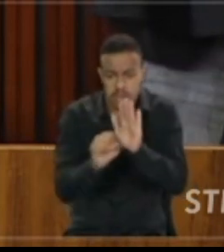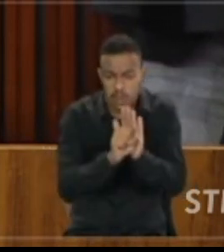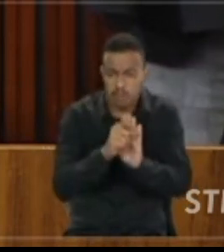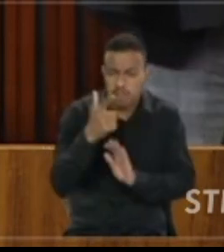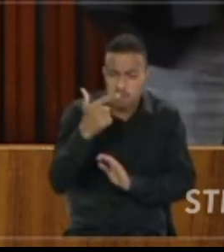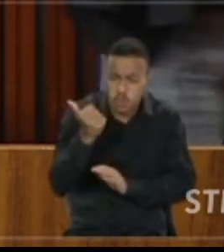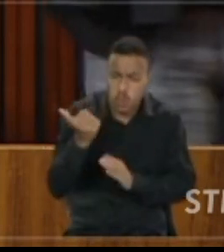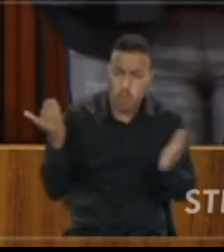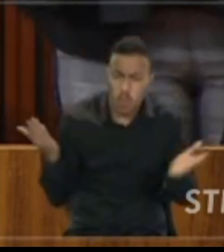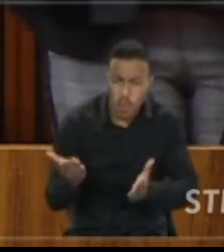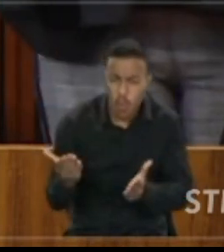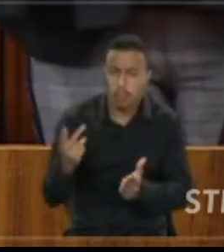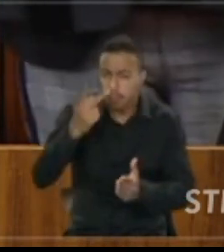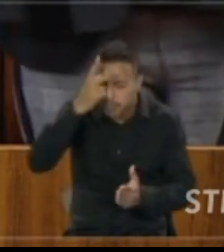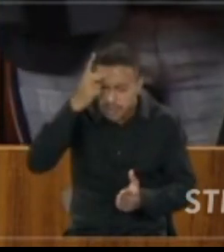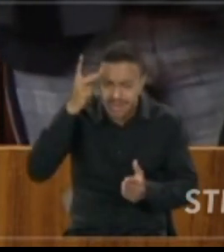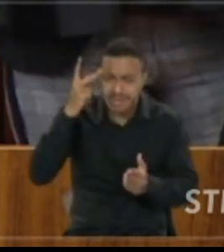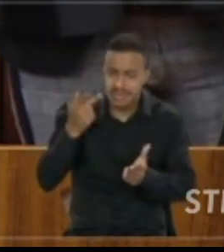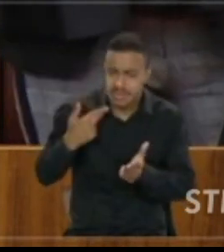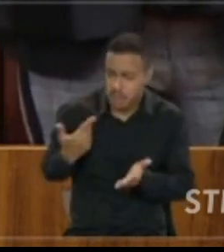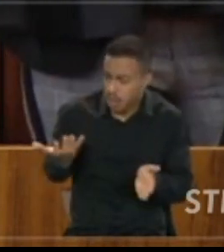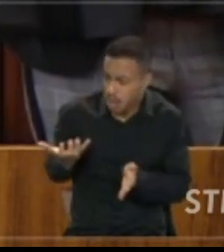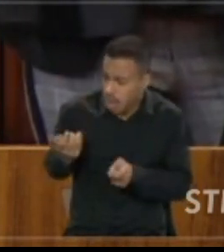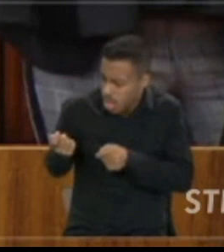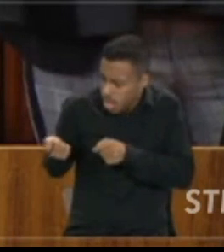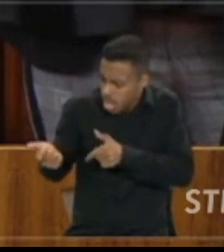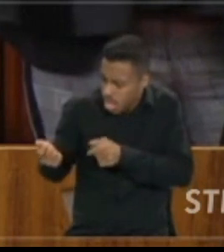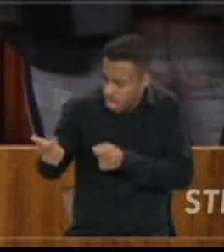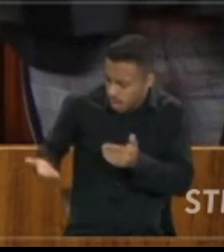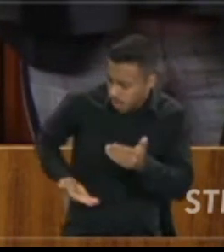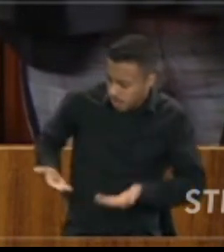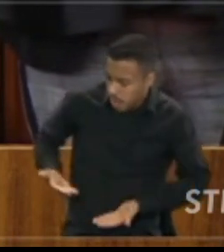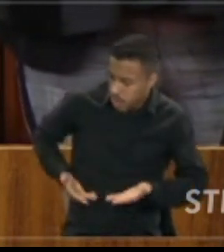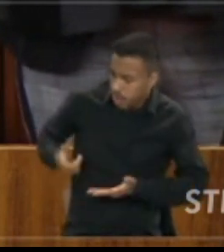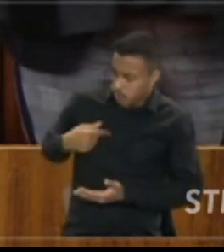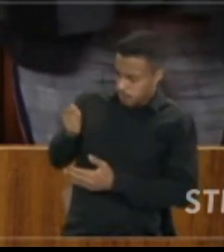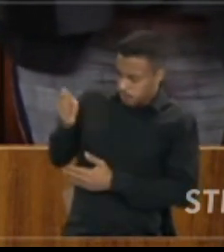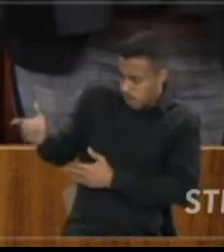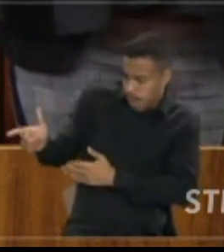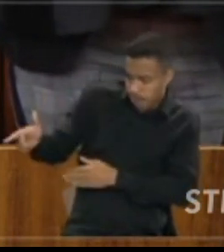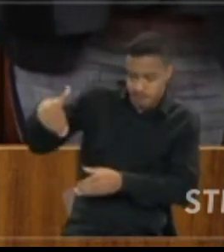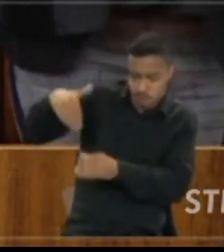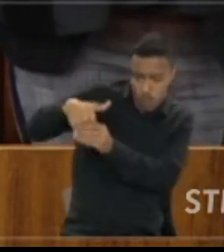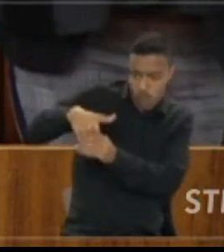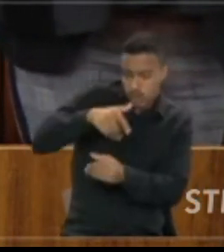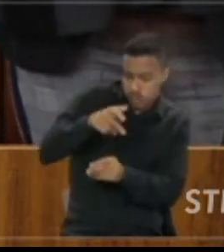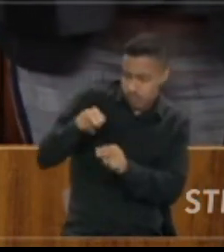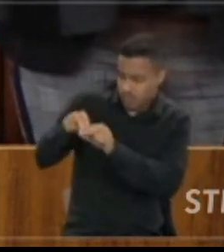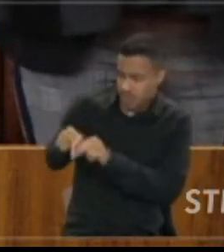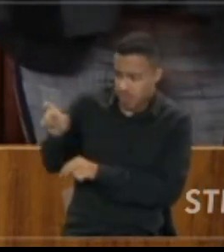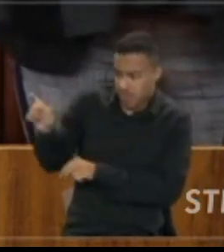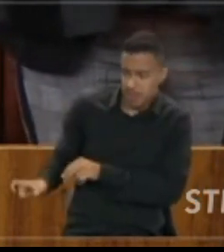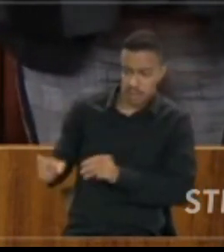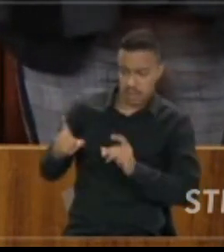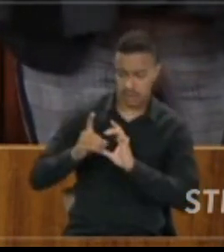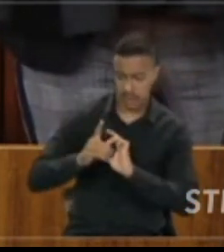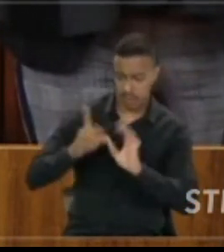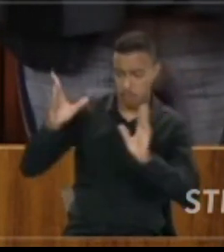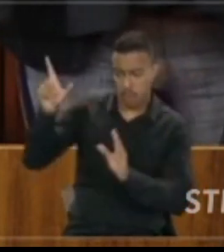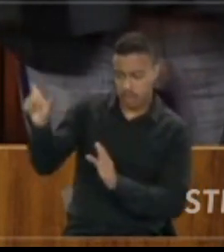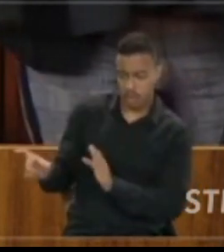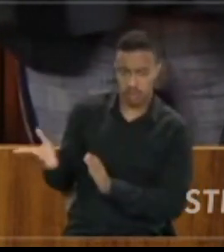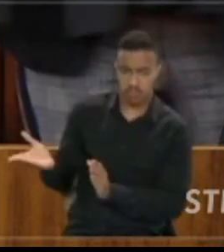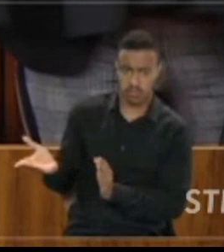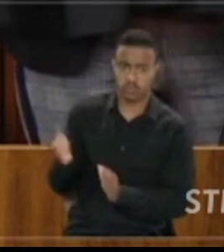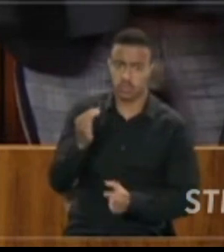XXI, se pretenda coagir o empregado em relação ao seu voto. E a Justiça Eleitoral tem um